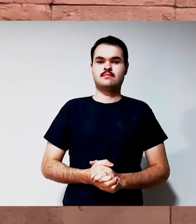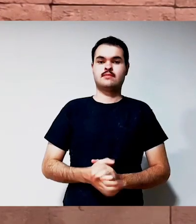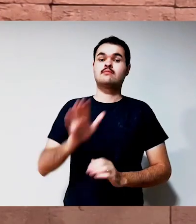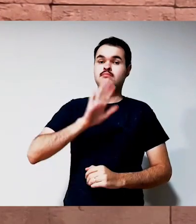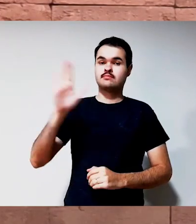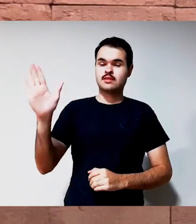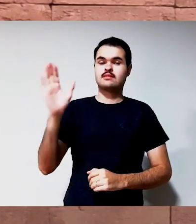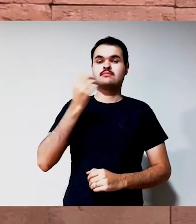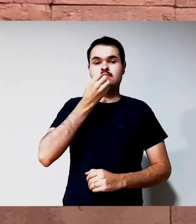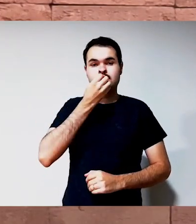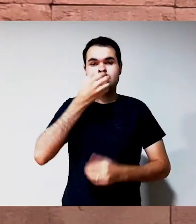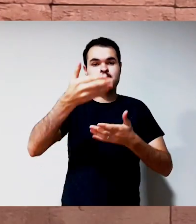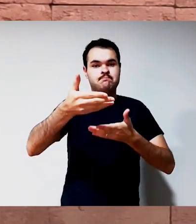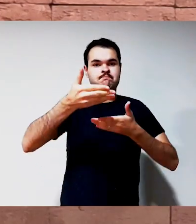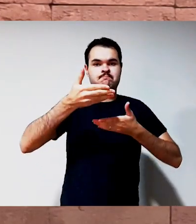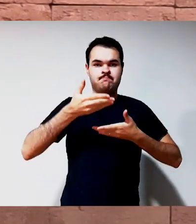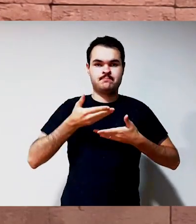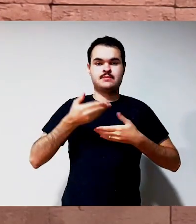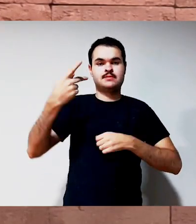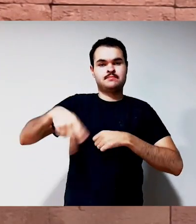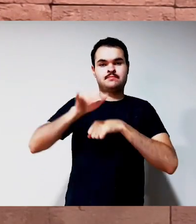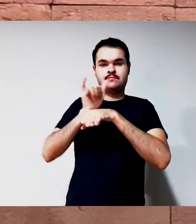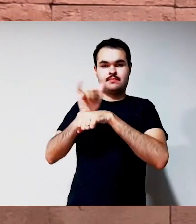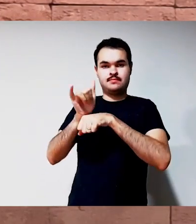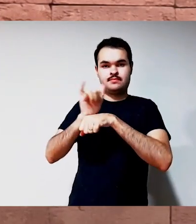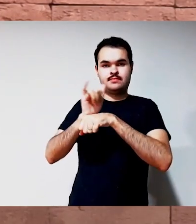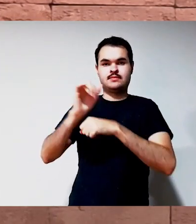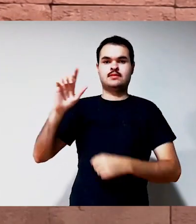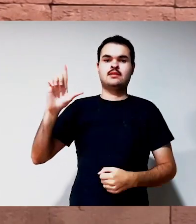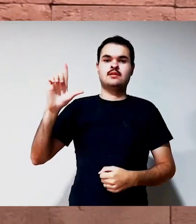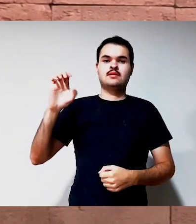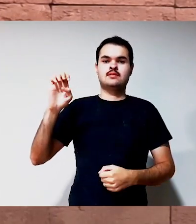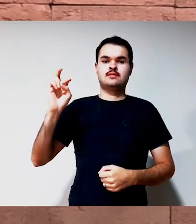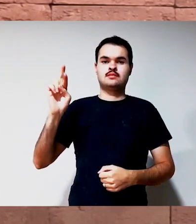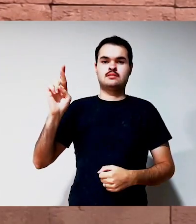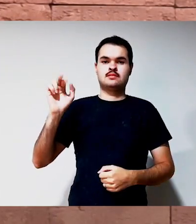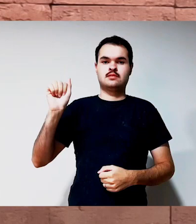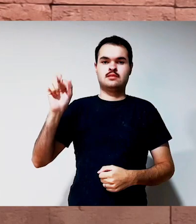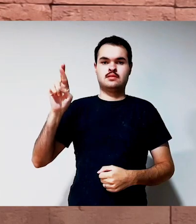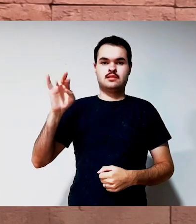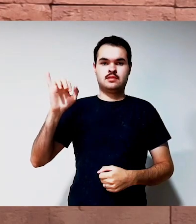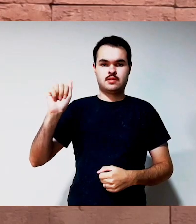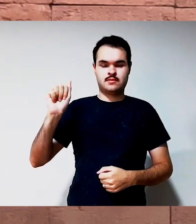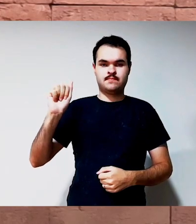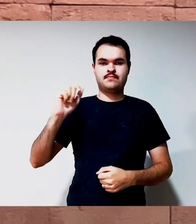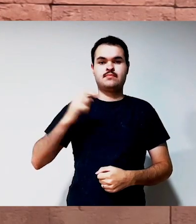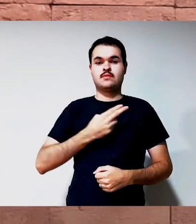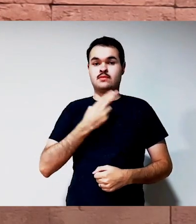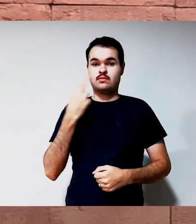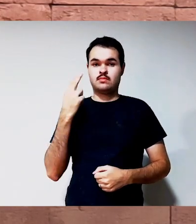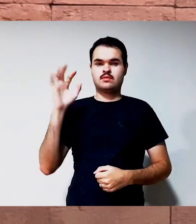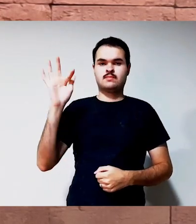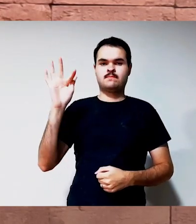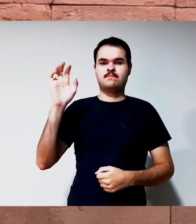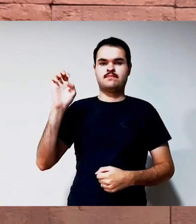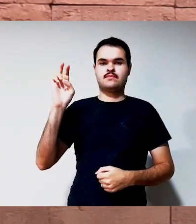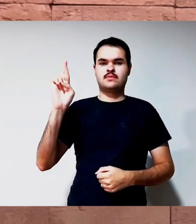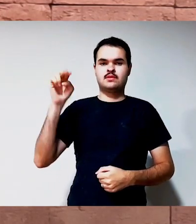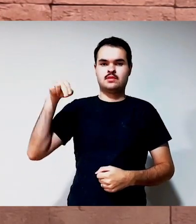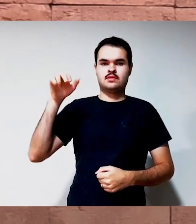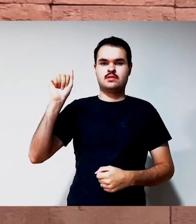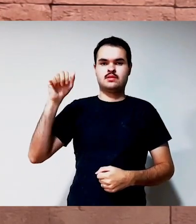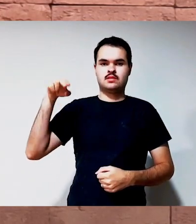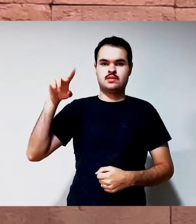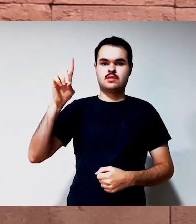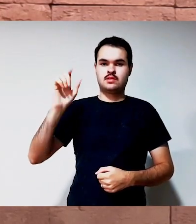Olá, seja bem-vindo ao canal da Editora Letraria. Meu nome é Fernanda, eu sou pós-doutora em Linguística e Língua Portuguesa e